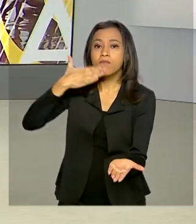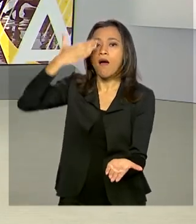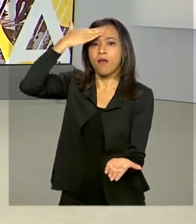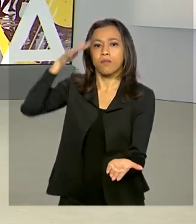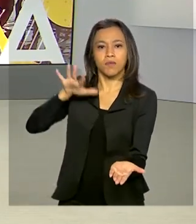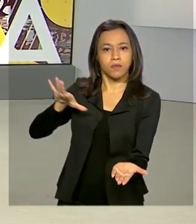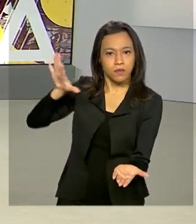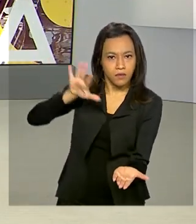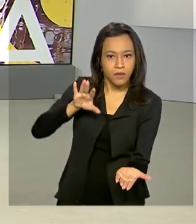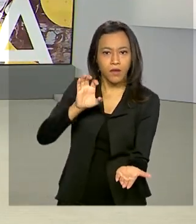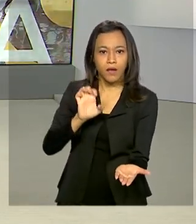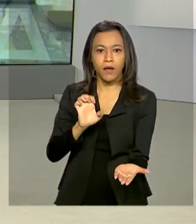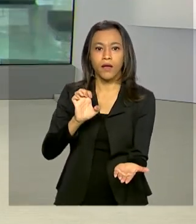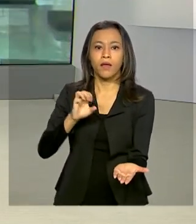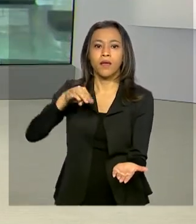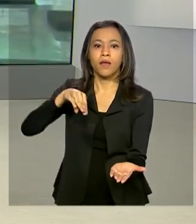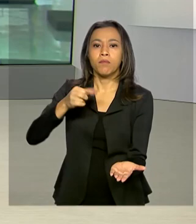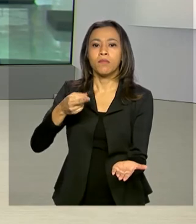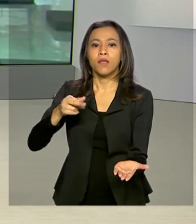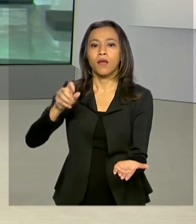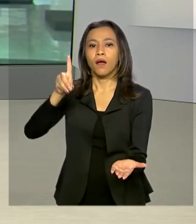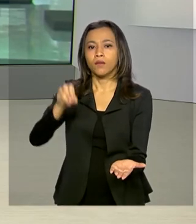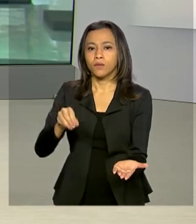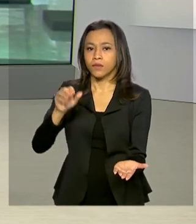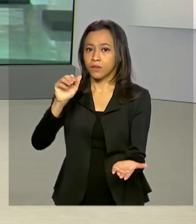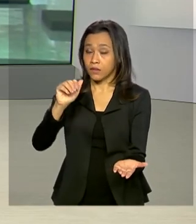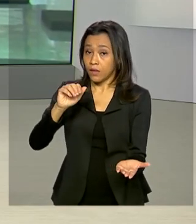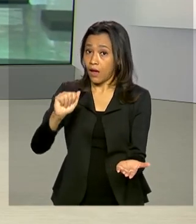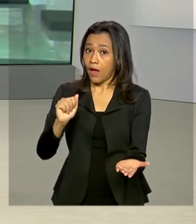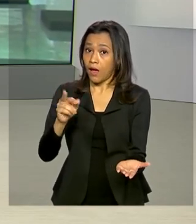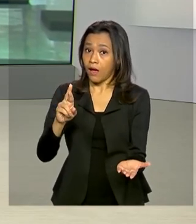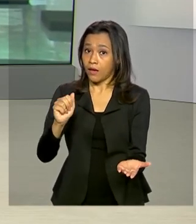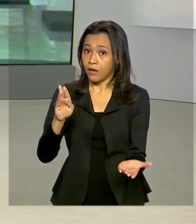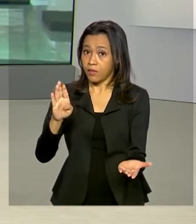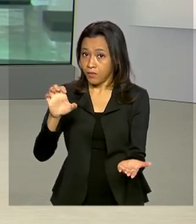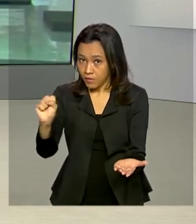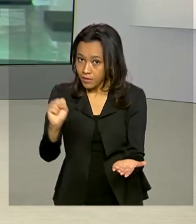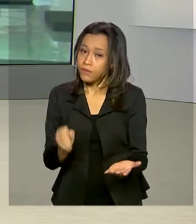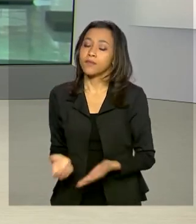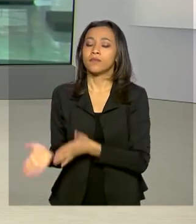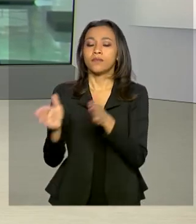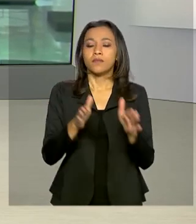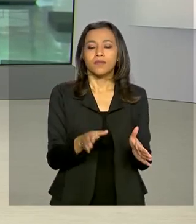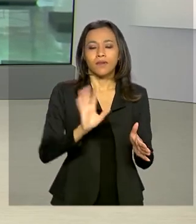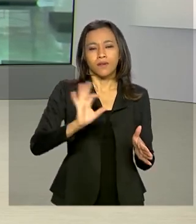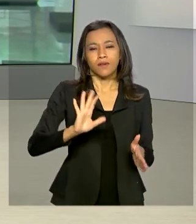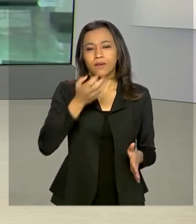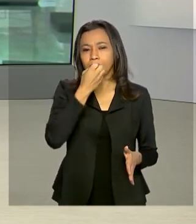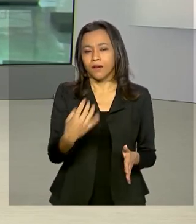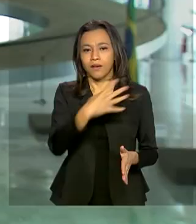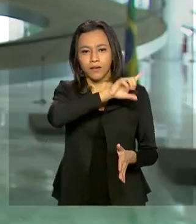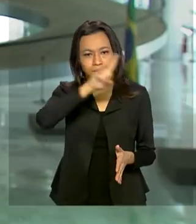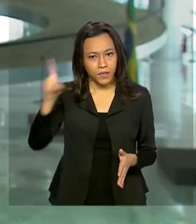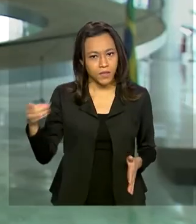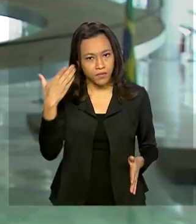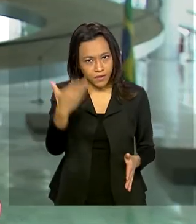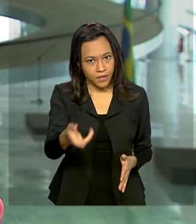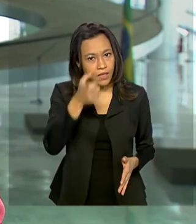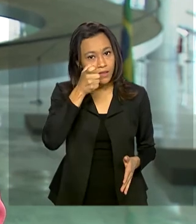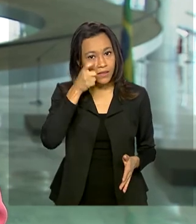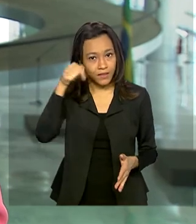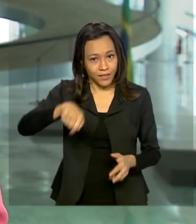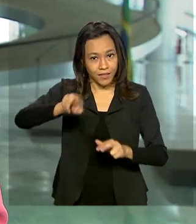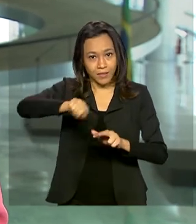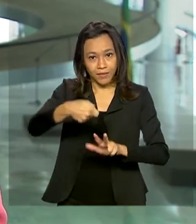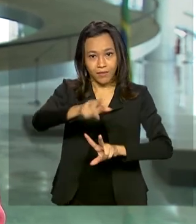com a repórter Luciana Colares de Holanda, ela traz os detalhes pra gente. Luciana, bom dia! Oi Renata, bom dia pra você, bom dia pra você que acompanha a TV